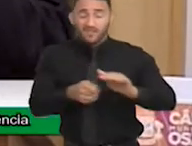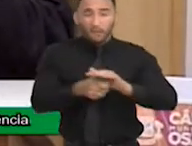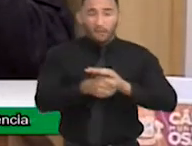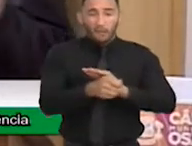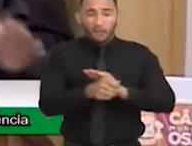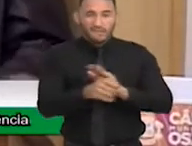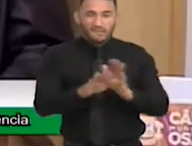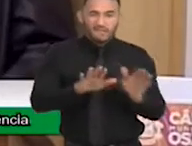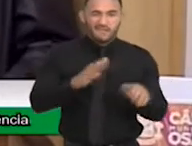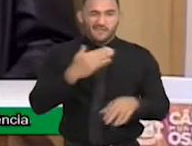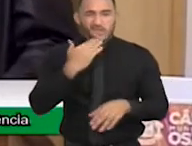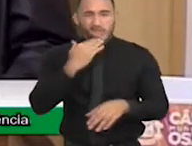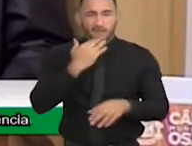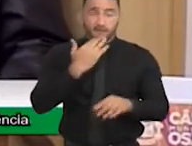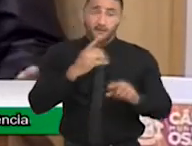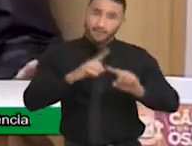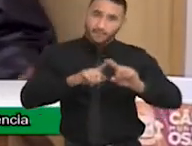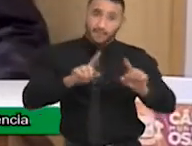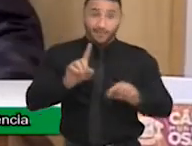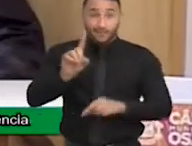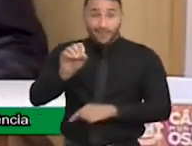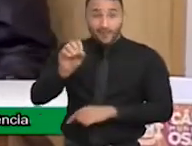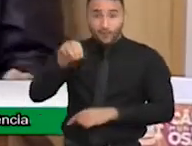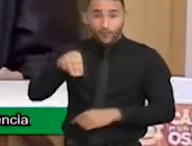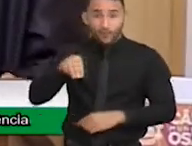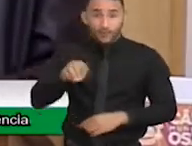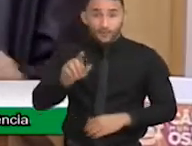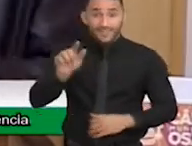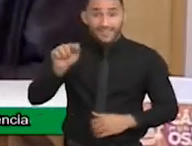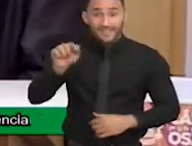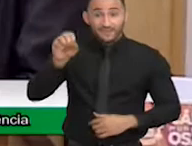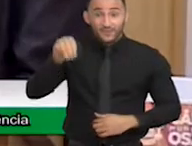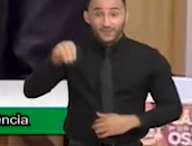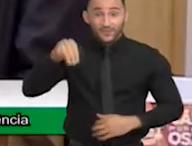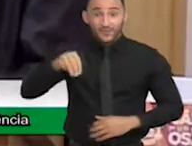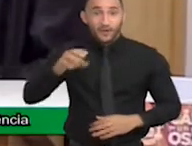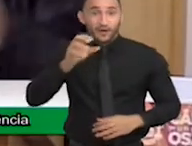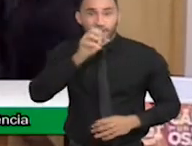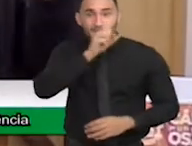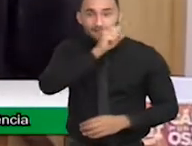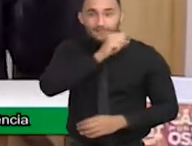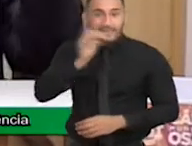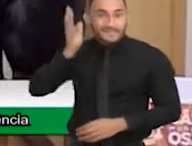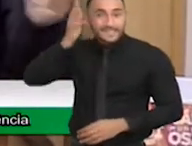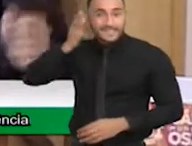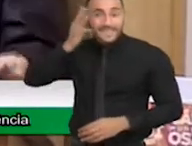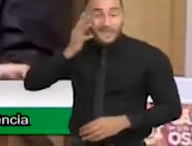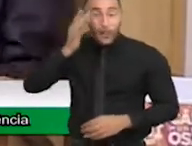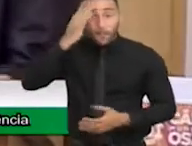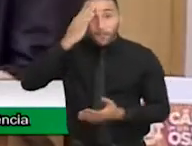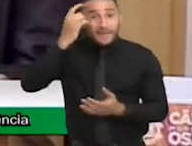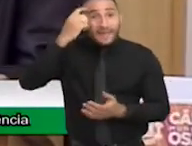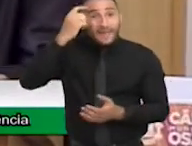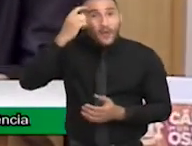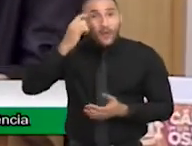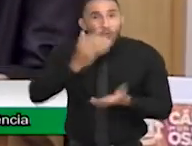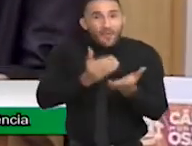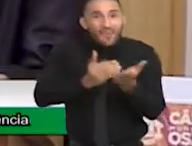Mas vamos lá, tem 10 minutos, nossa, já está, tem 7 minutos agora, então, passar bem rápido, eu achei que os 10 ia começar agora.